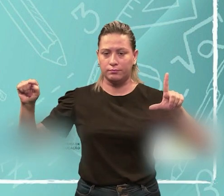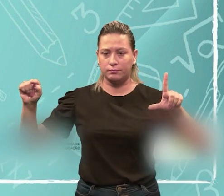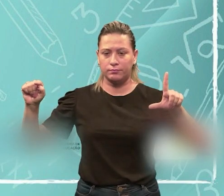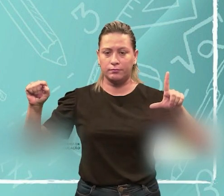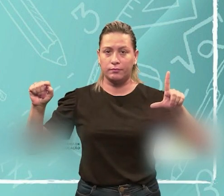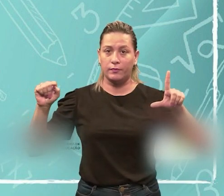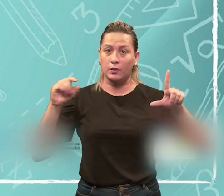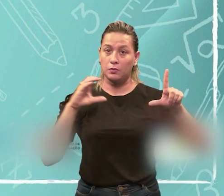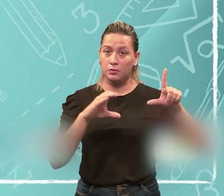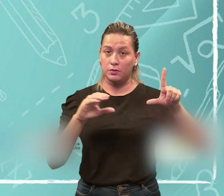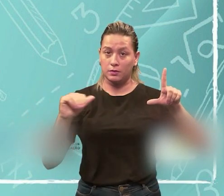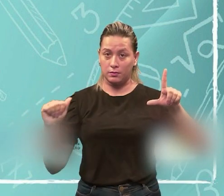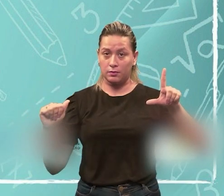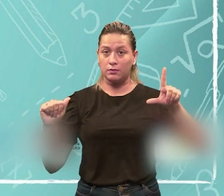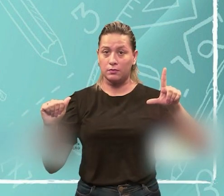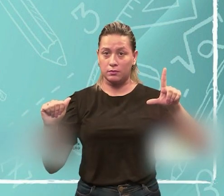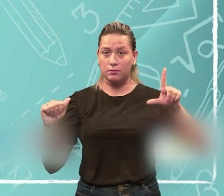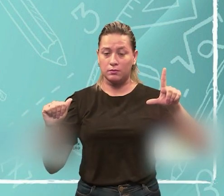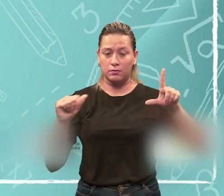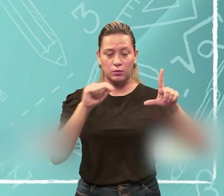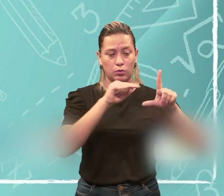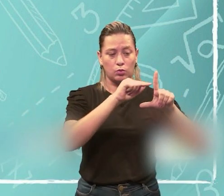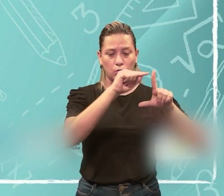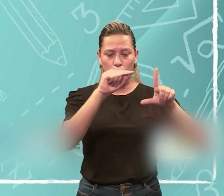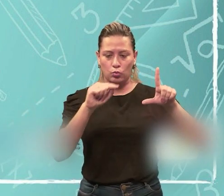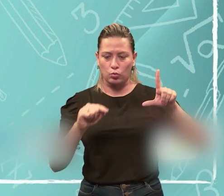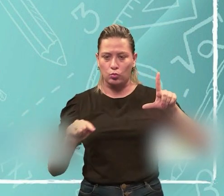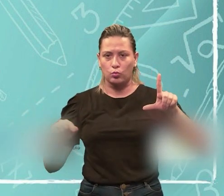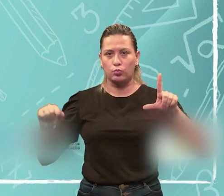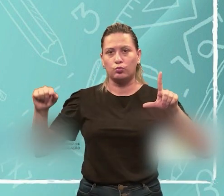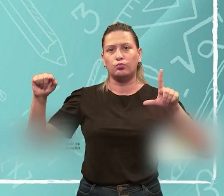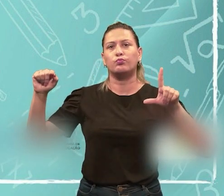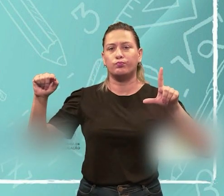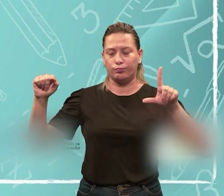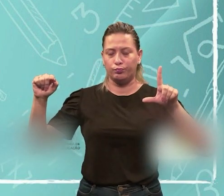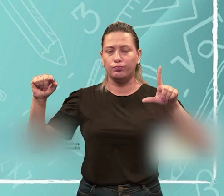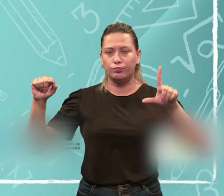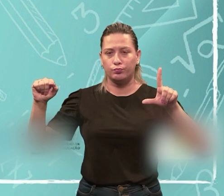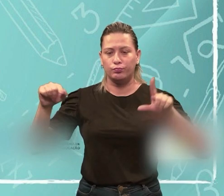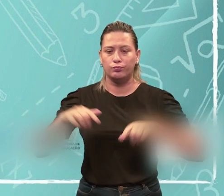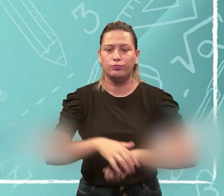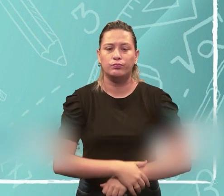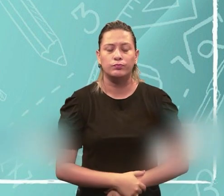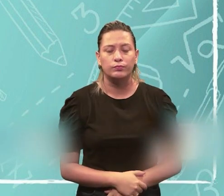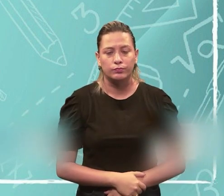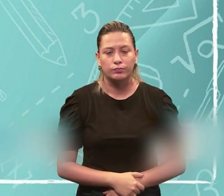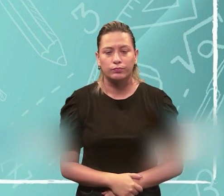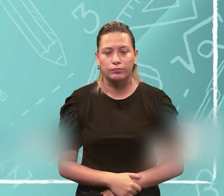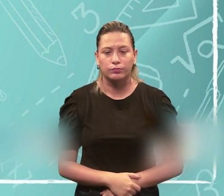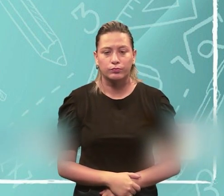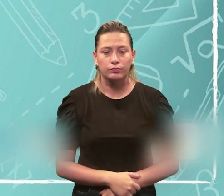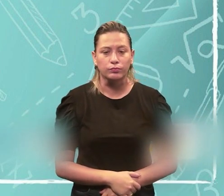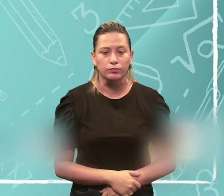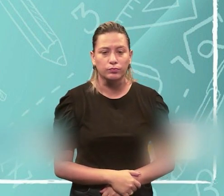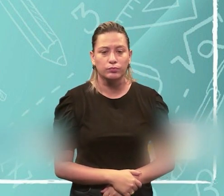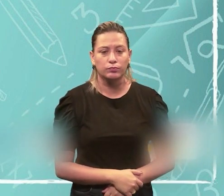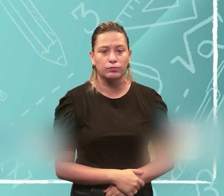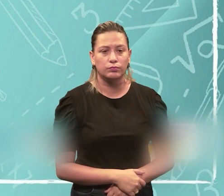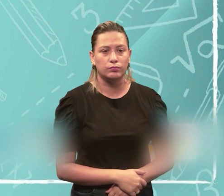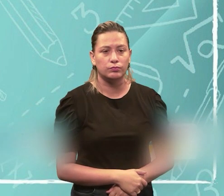E já na corrente alternada, ela sofre essas variações porque ela vai em dois sentidos, tá?